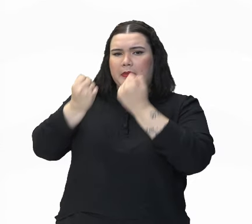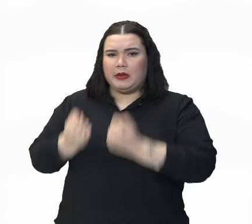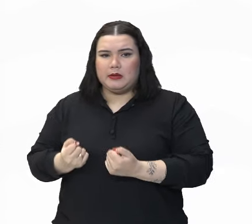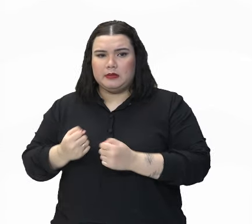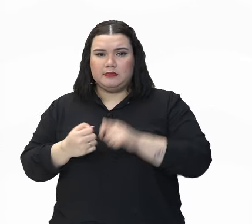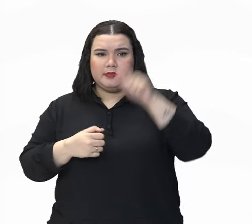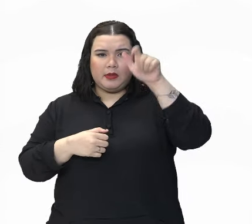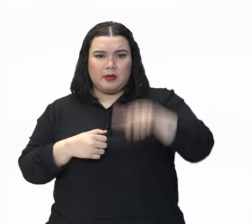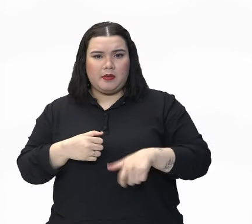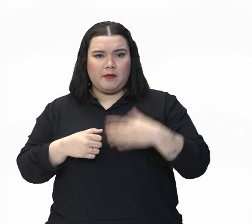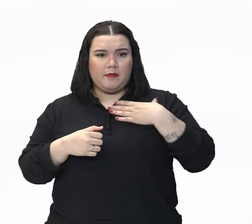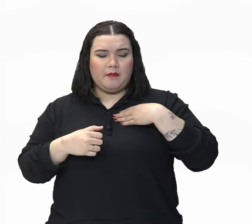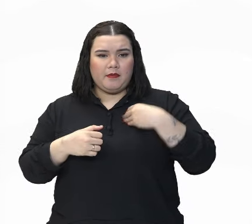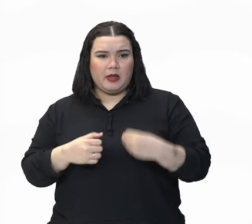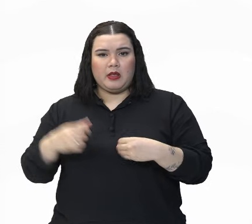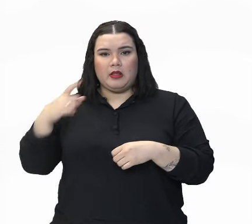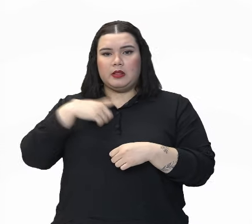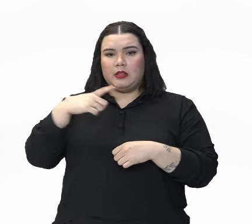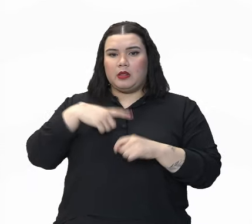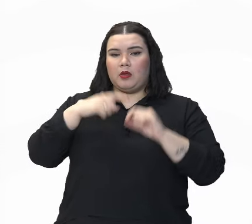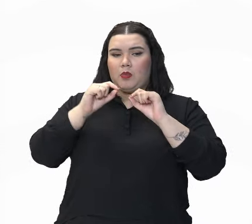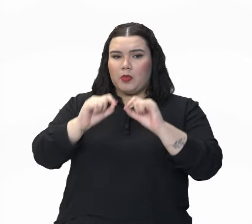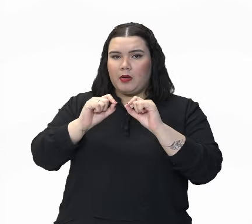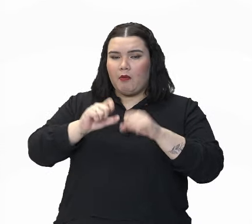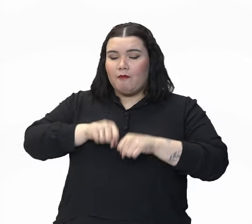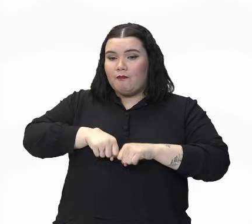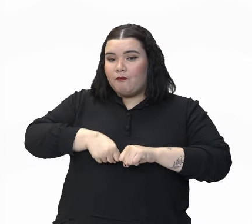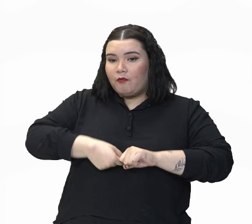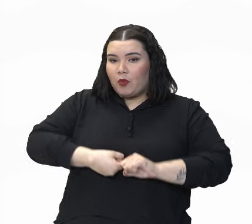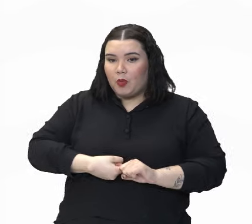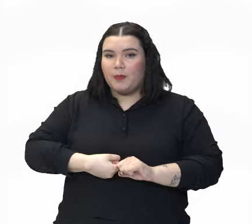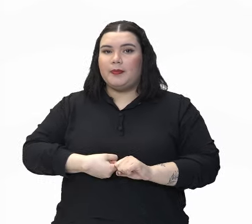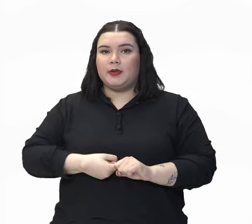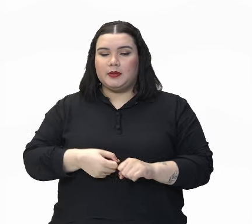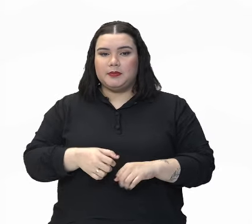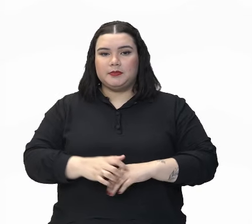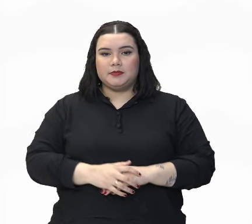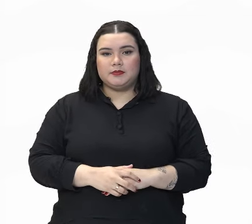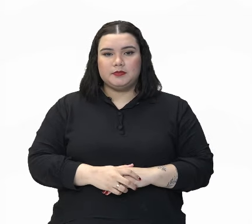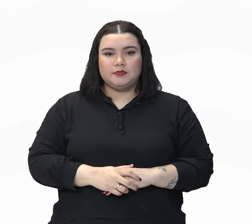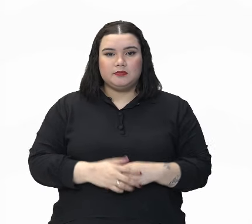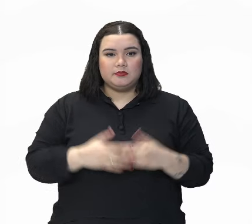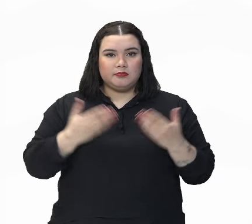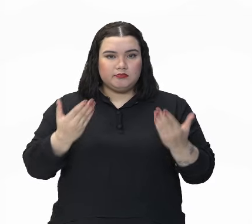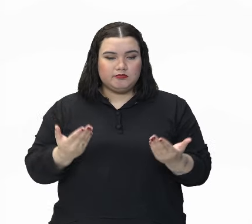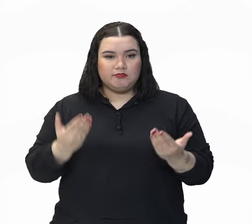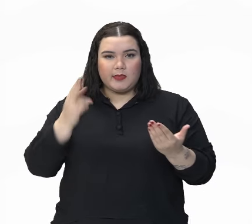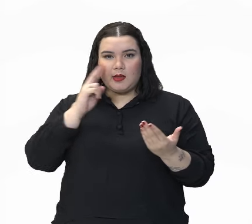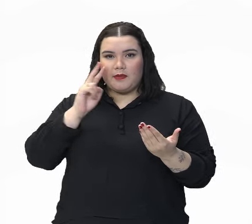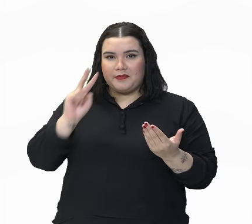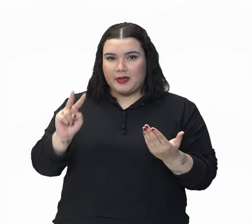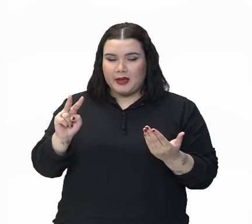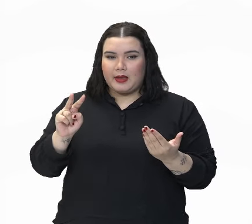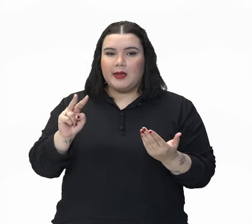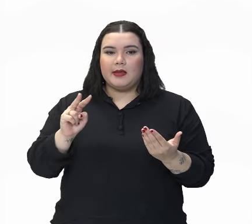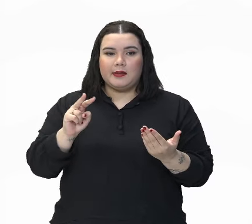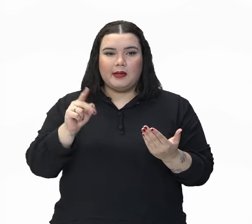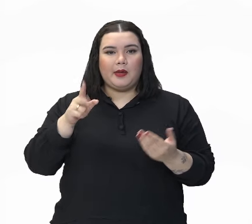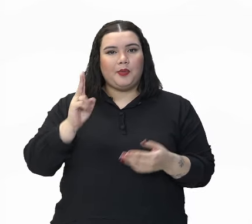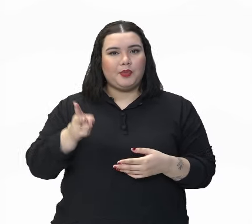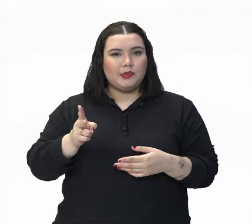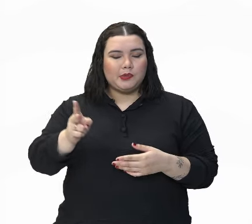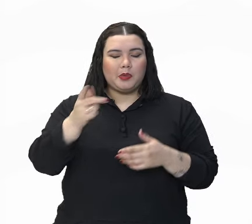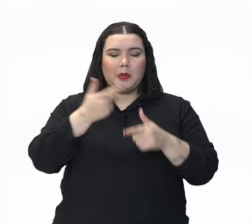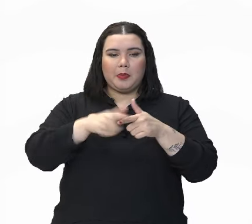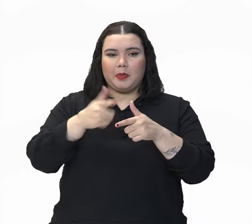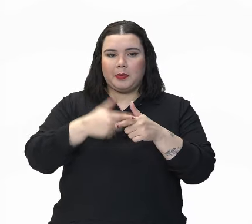velho esbrugava um osso com apetite. Então, a gente ainda vê que a situação é caótica, né?